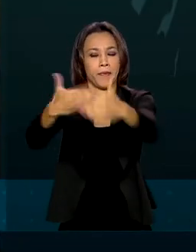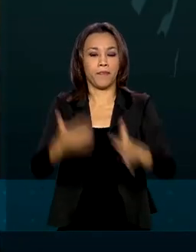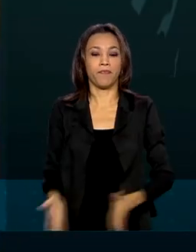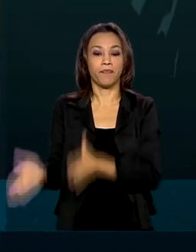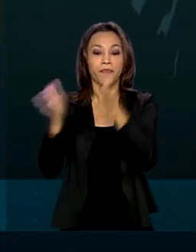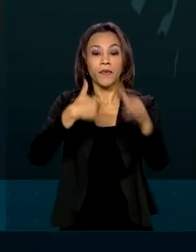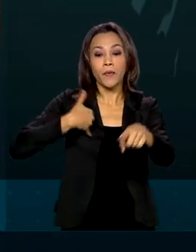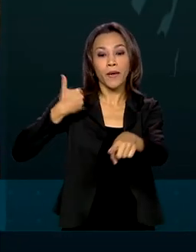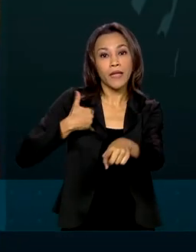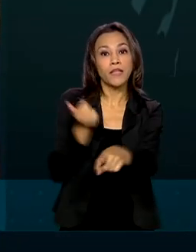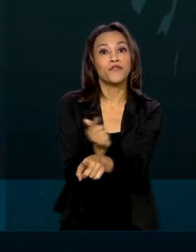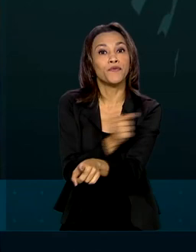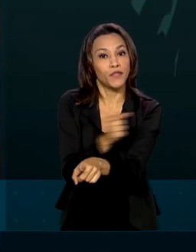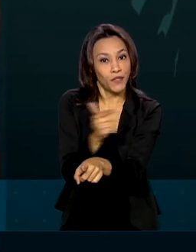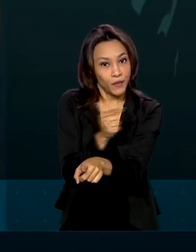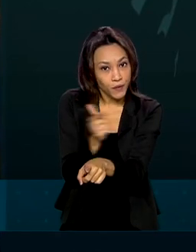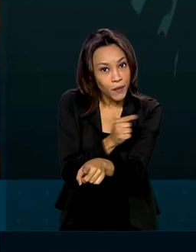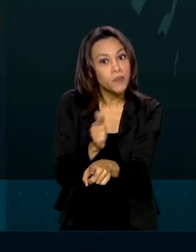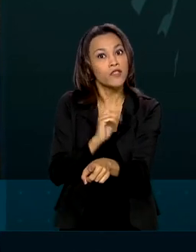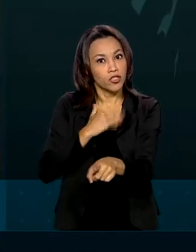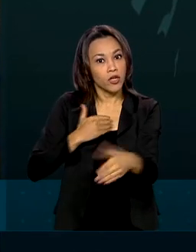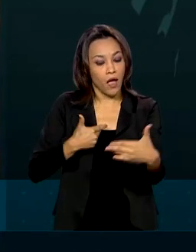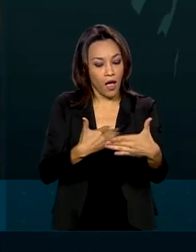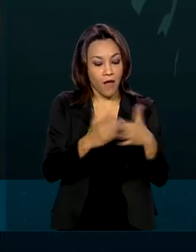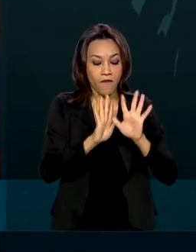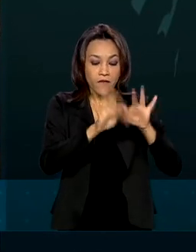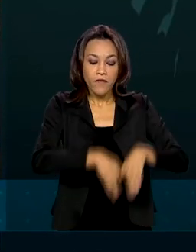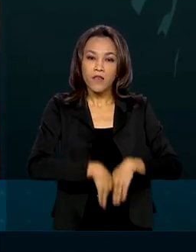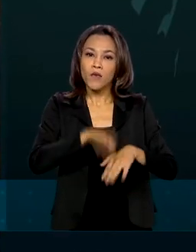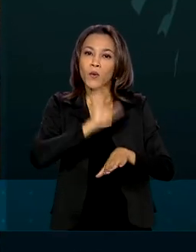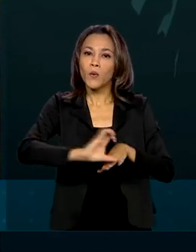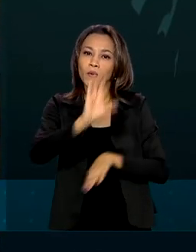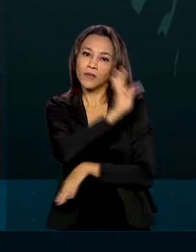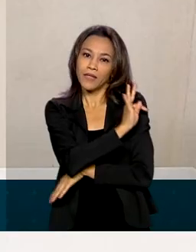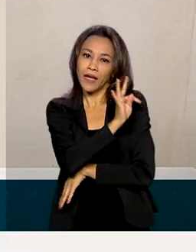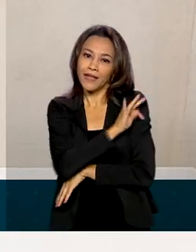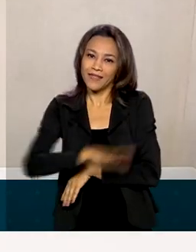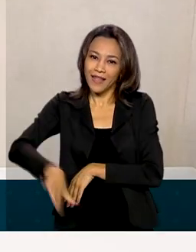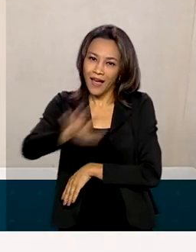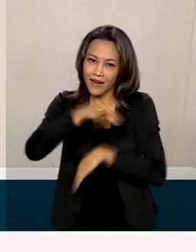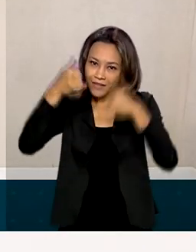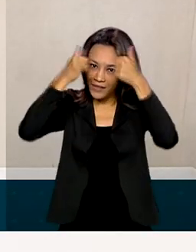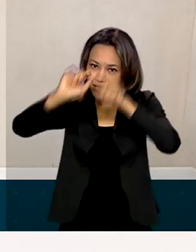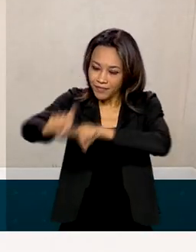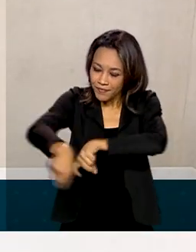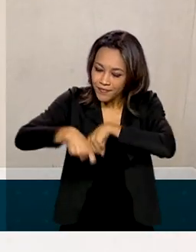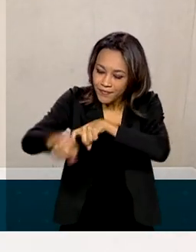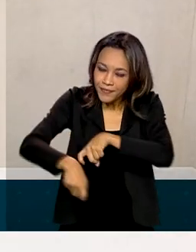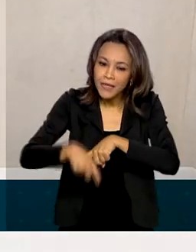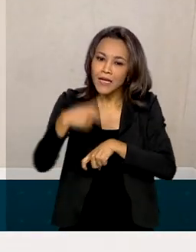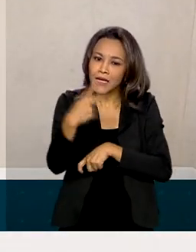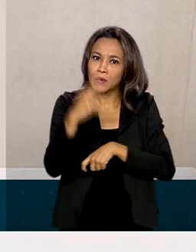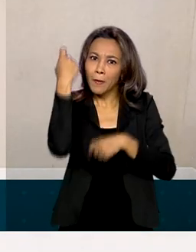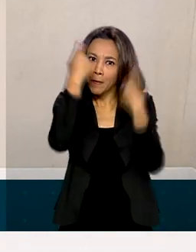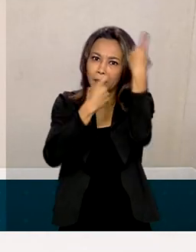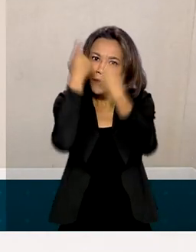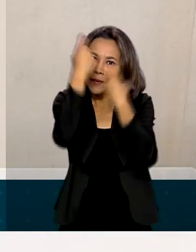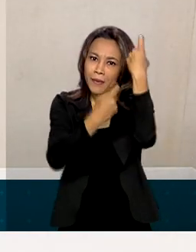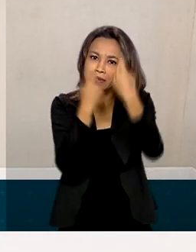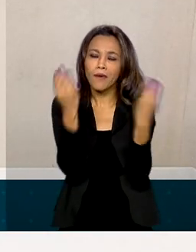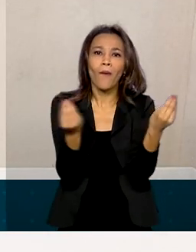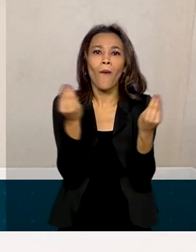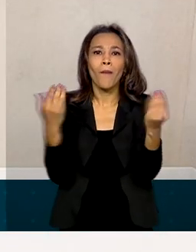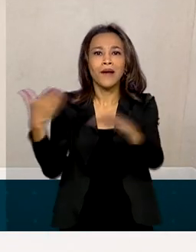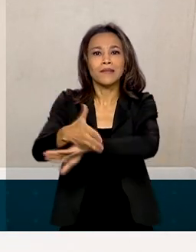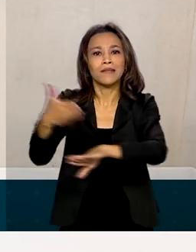22 anos, Daiane está concluindo o curso técnico em agropecuária. E sua maior preocupação era o acesso